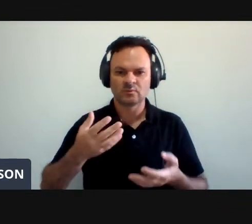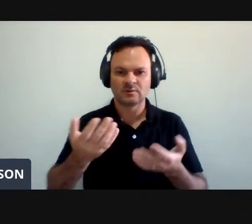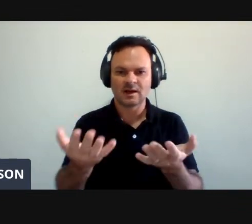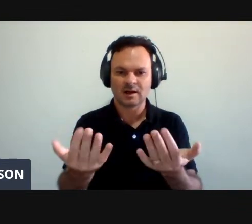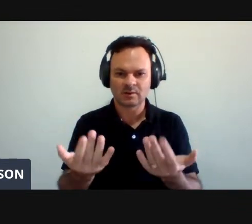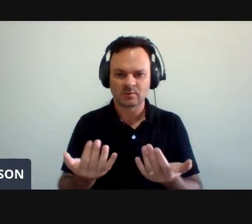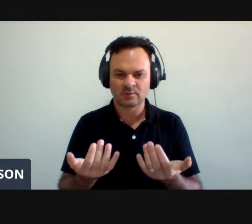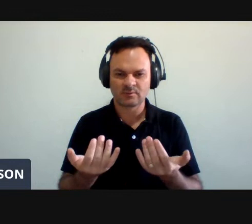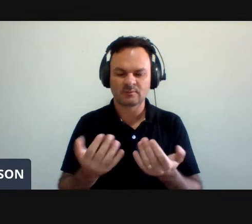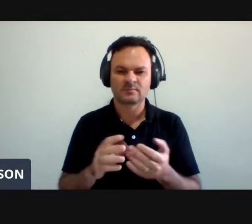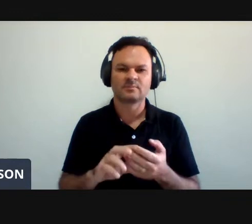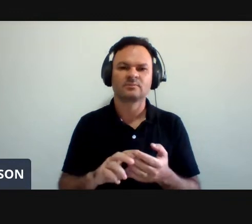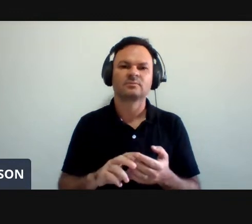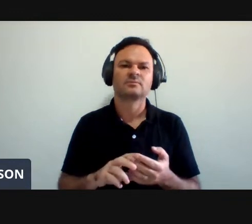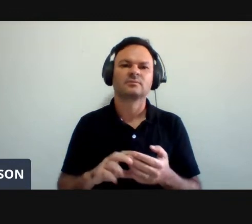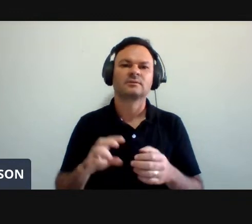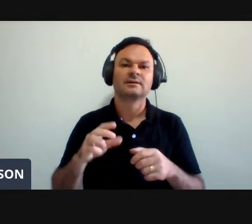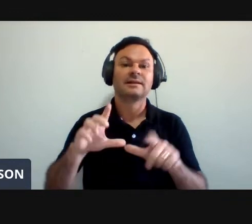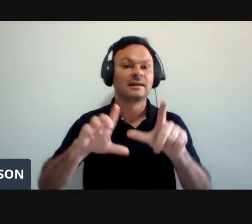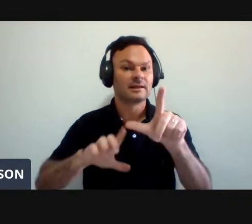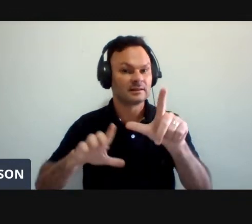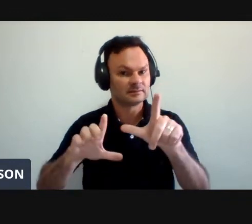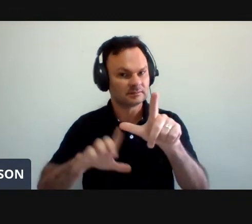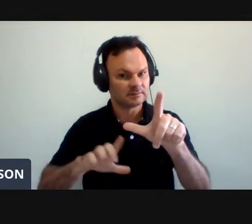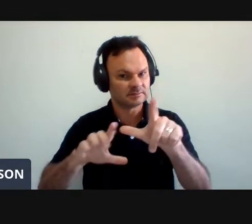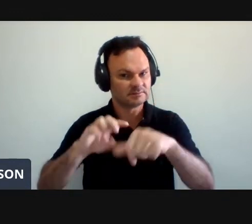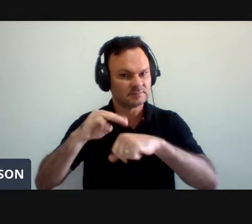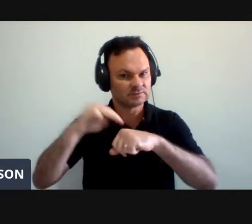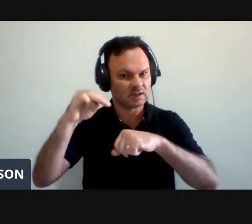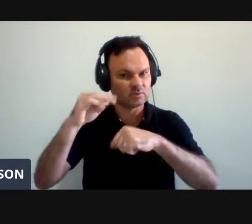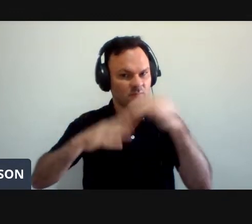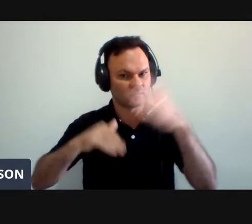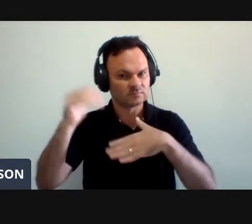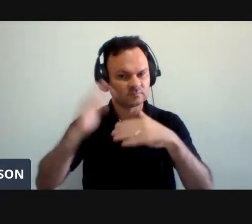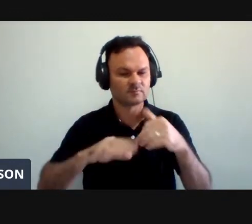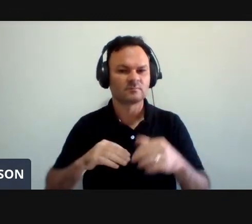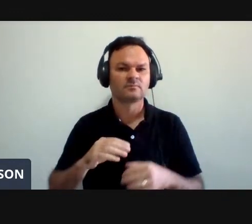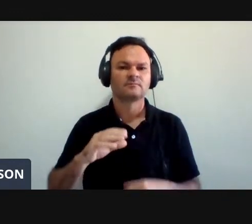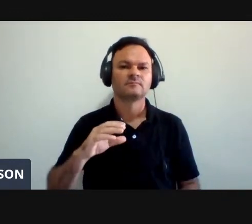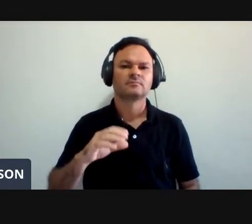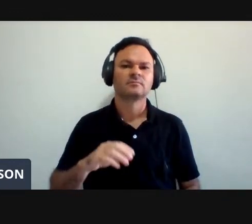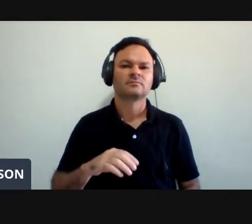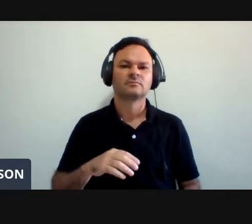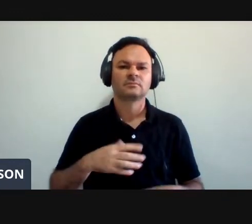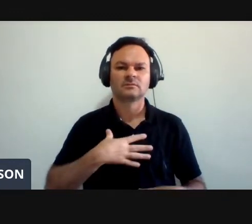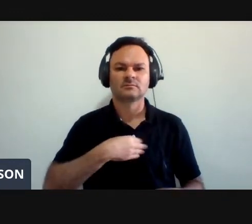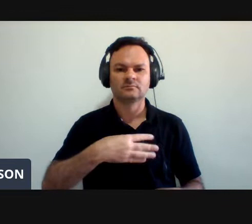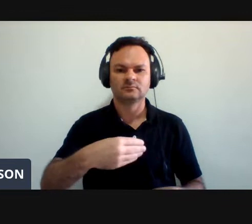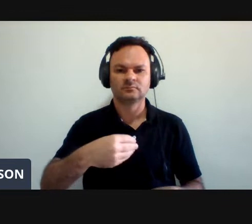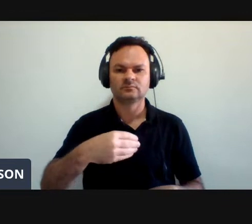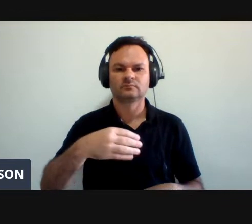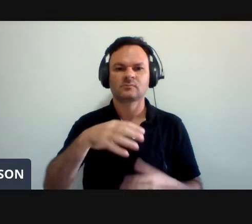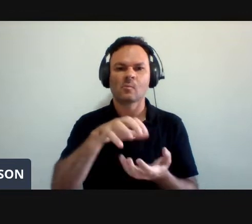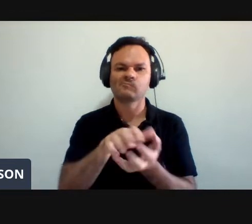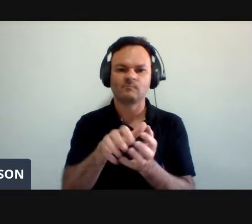curso de mestrado profissional em letras e o curso de sanidade e reprodução de ruminantes.